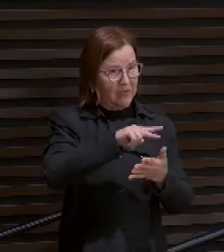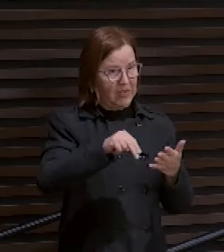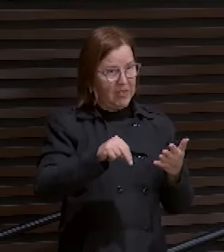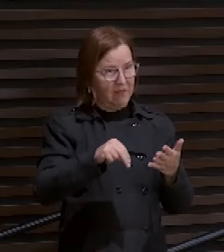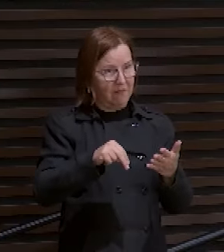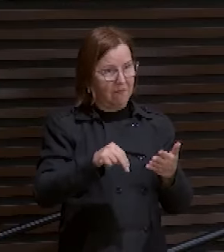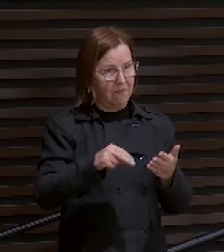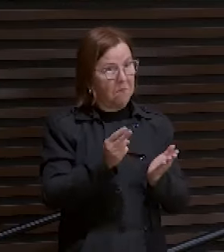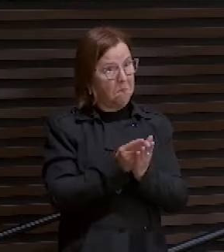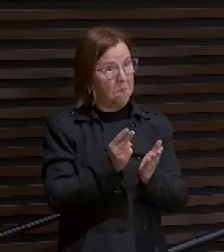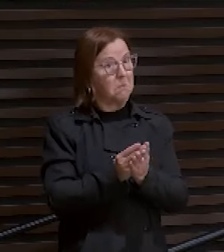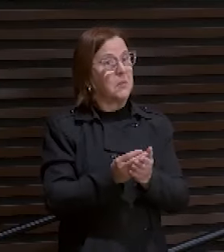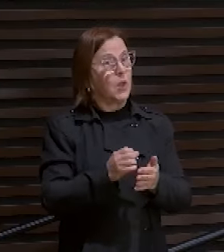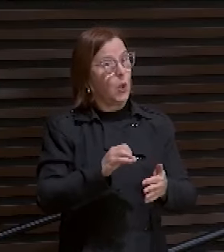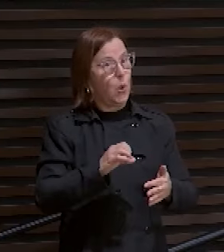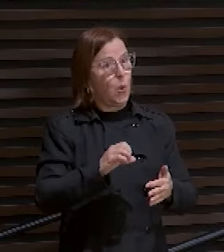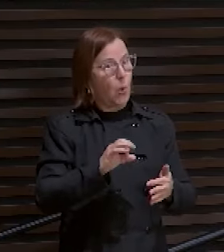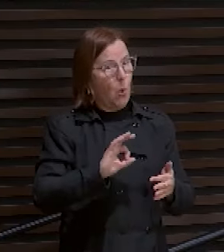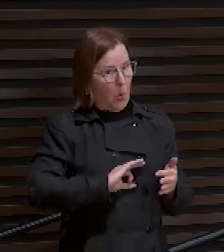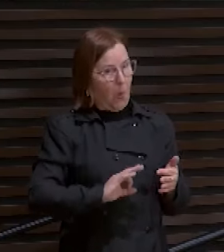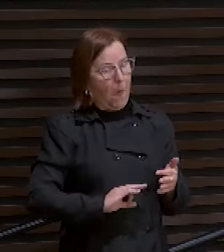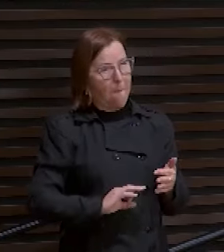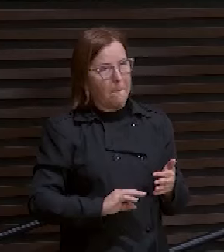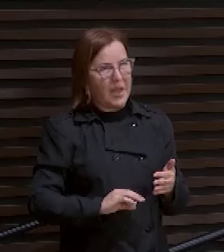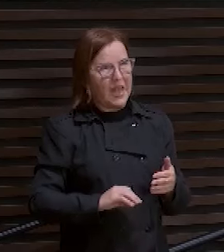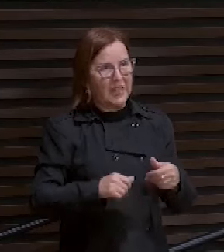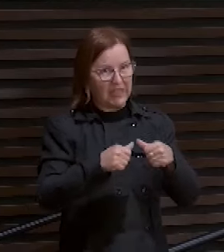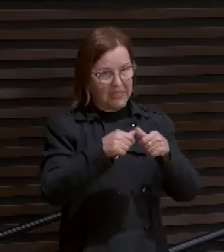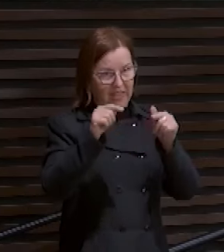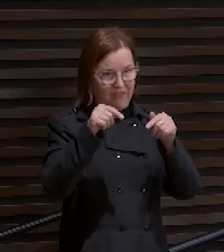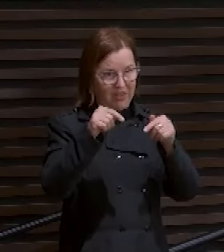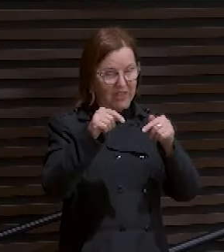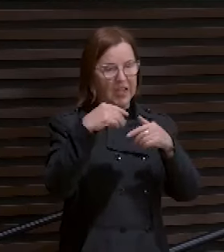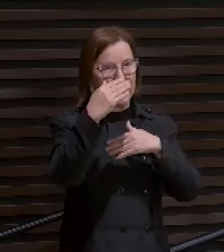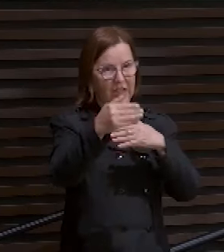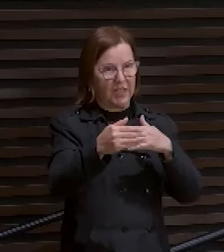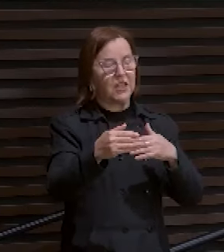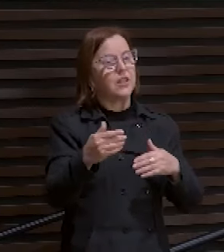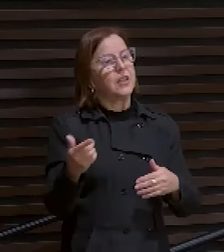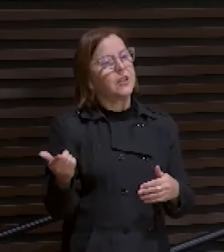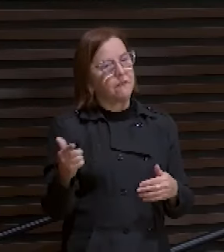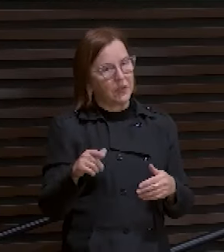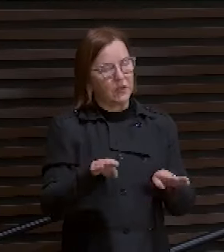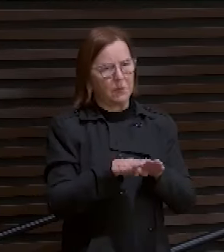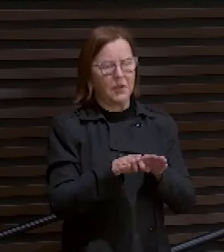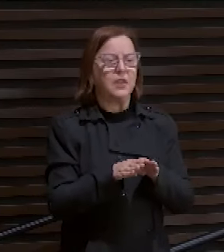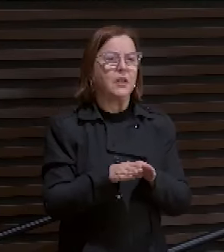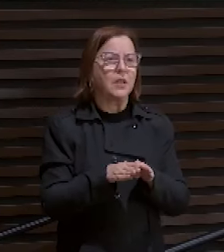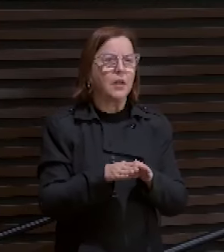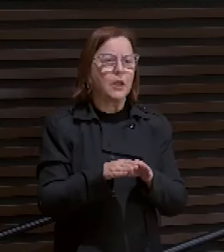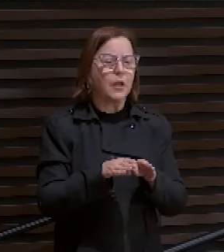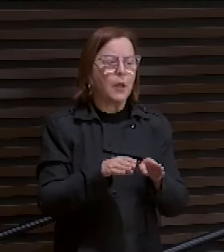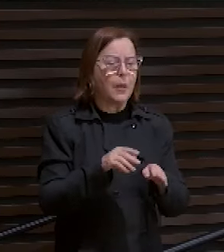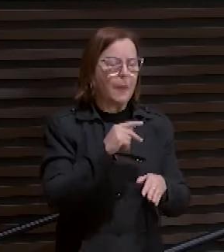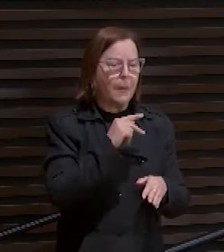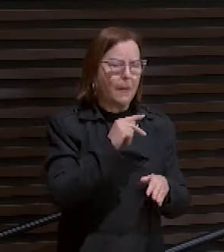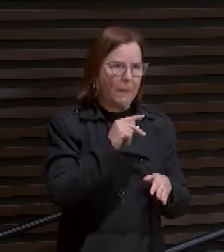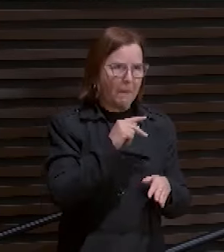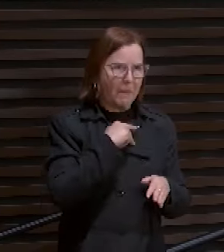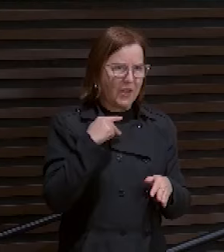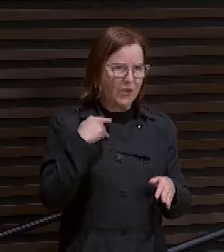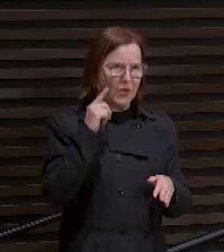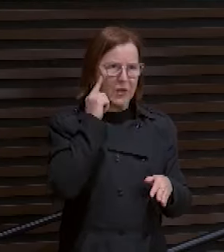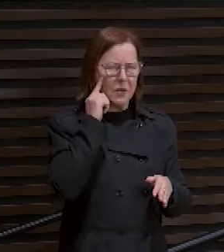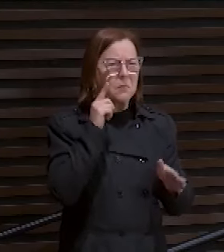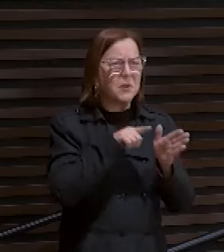padre estava lá no fundo. Veio também. E o pastor Glenn falou. Tem algum pastor? Algum líder aí? E ele falou lá no